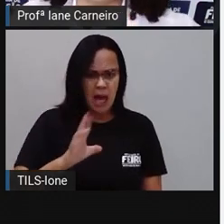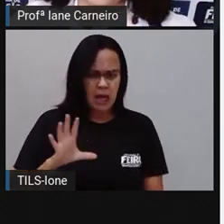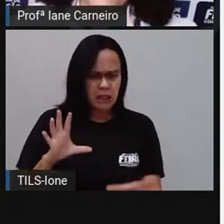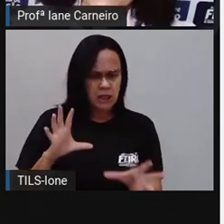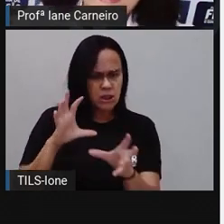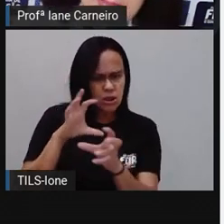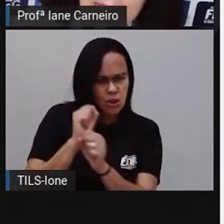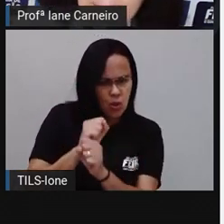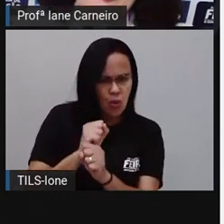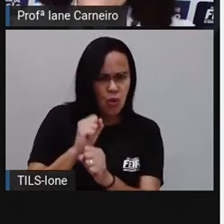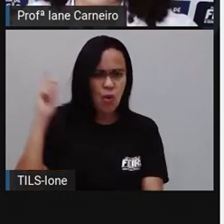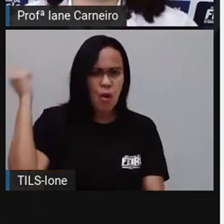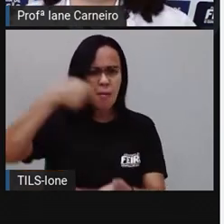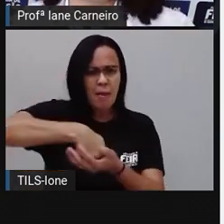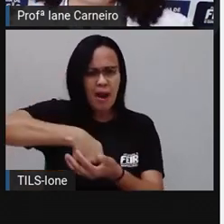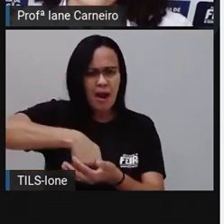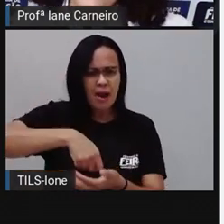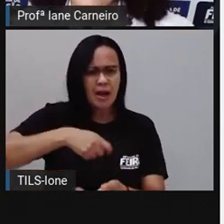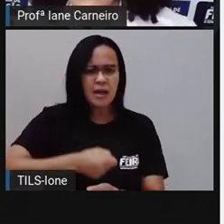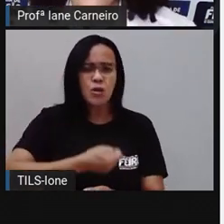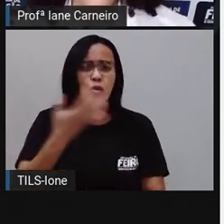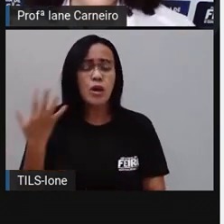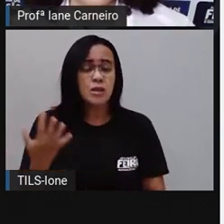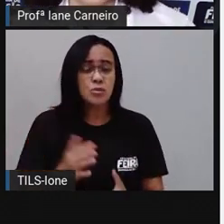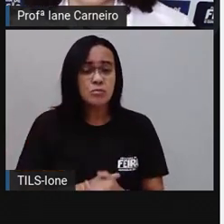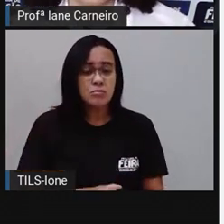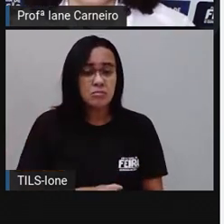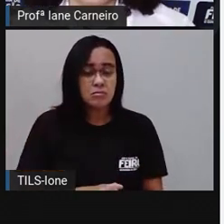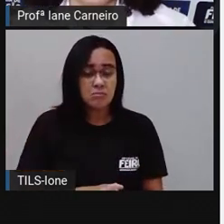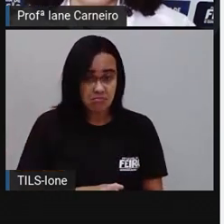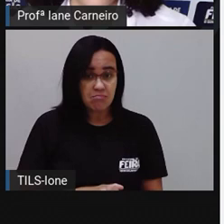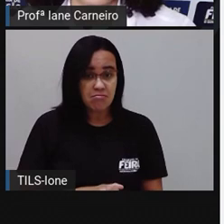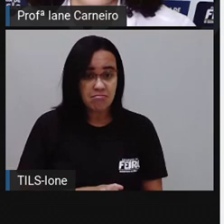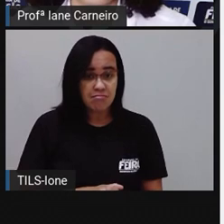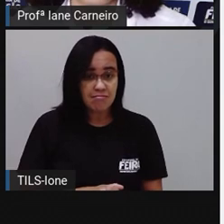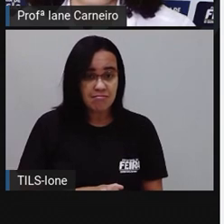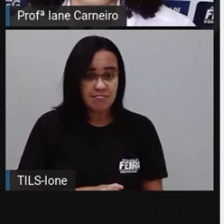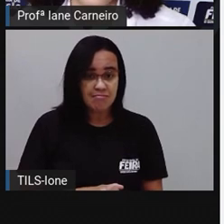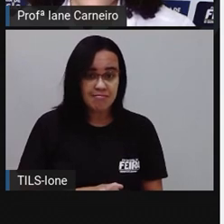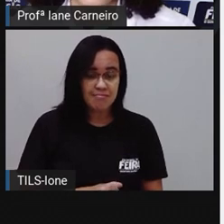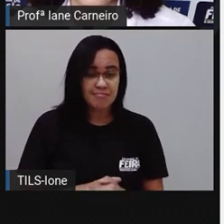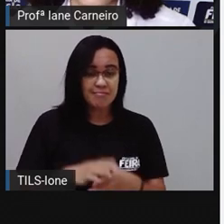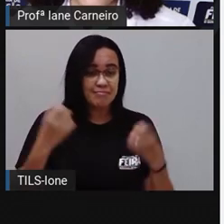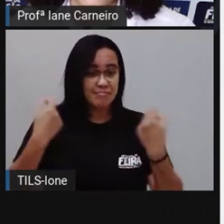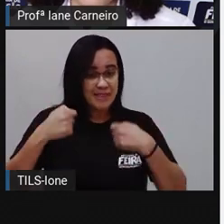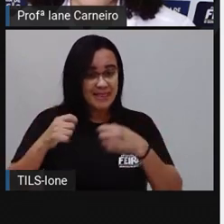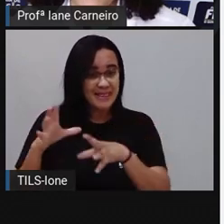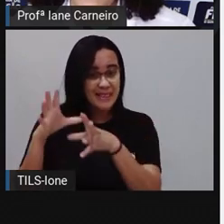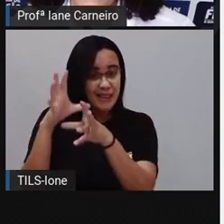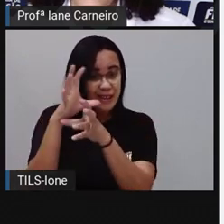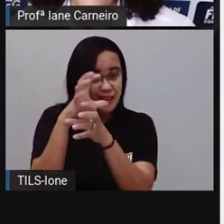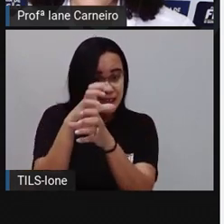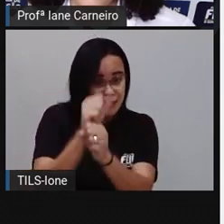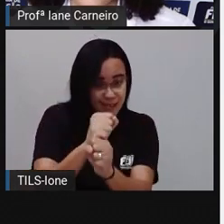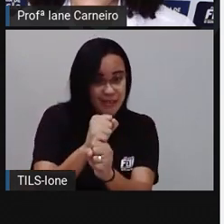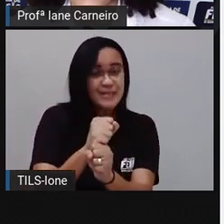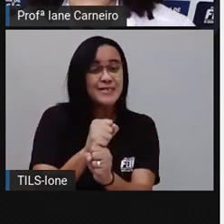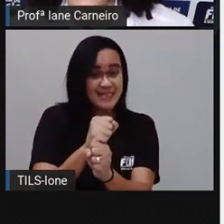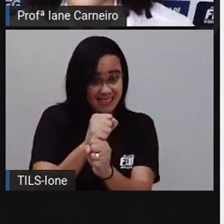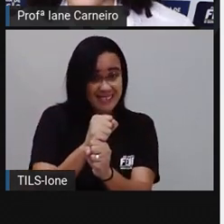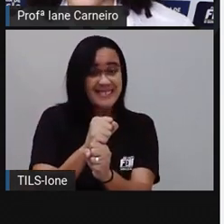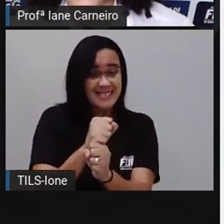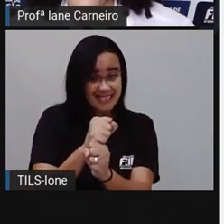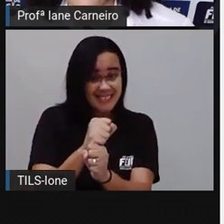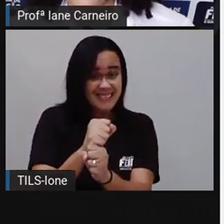cliente vai pagar por essas duas redes? Ó. É só a gente juntar esse três mais três